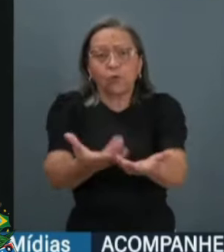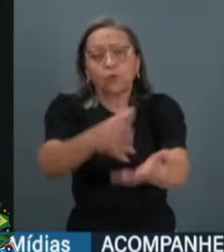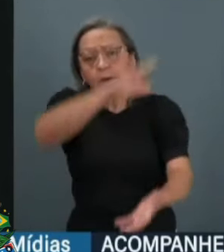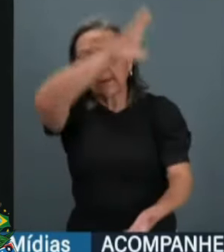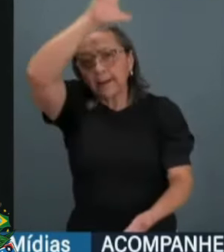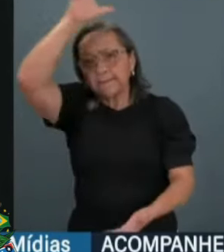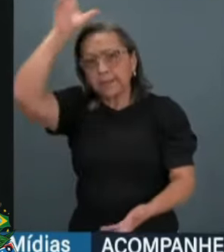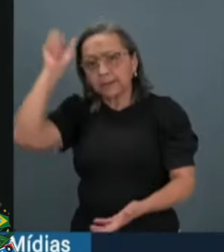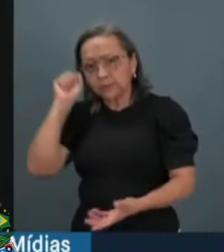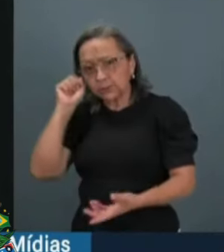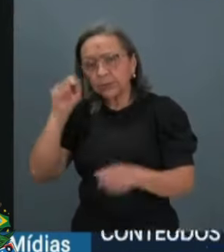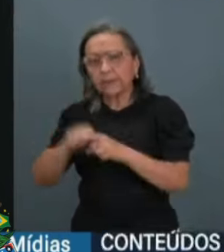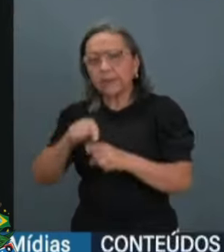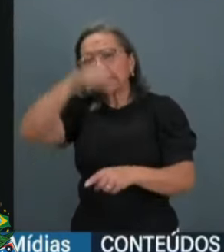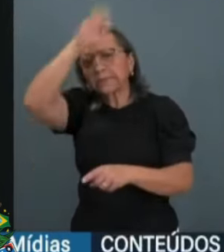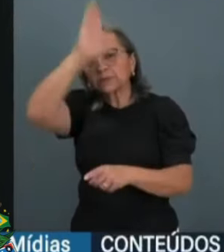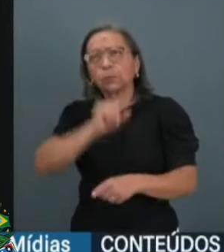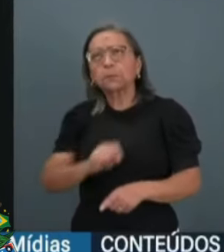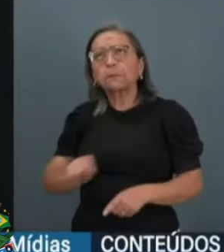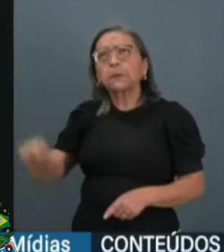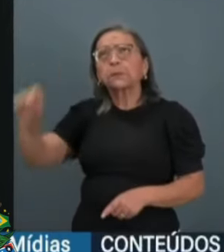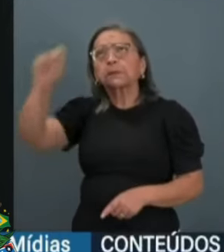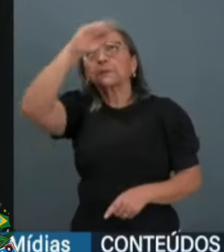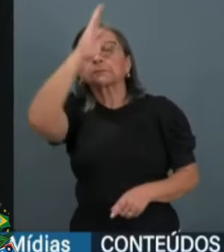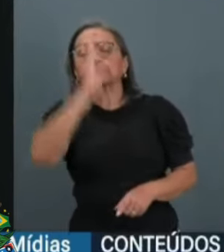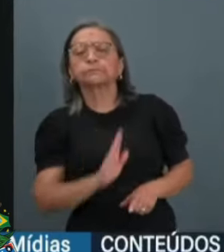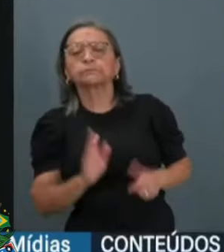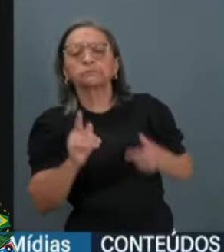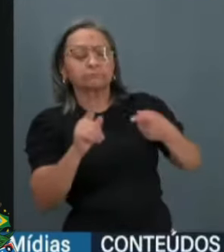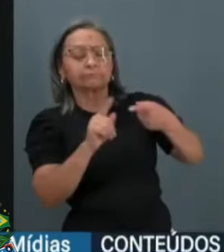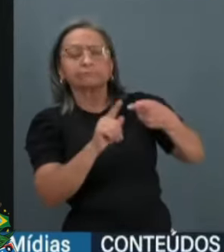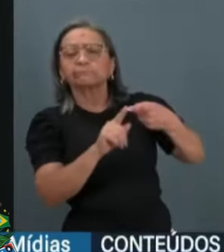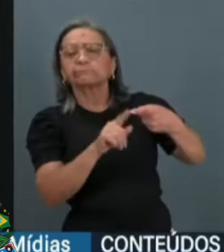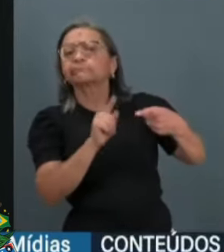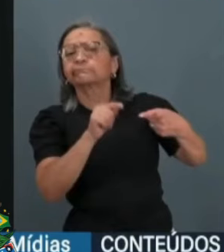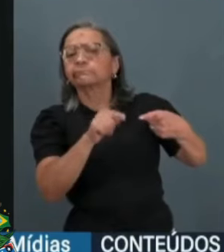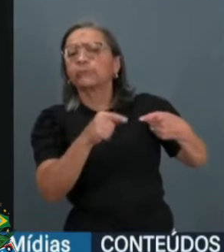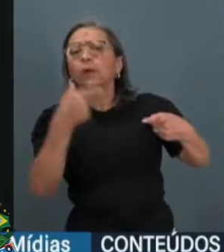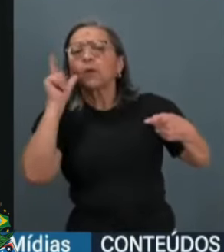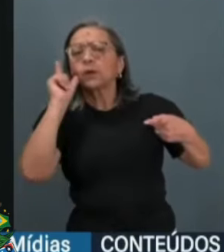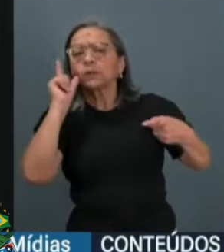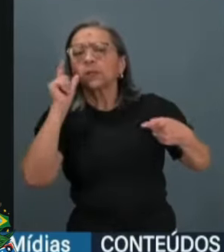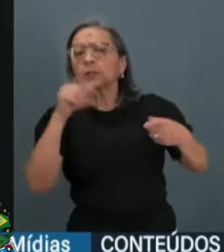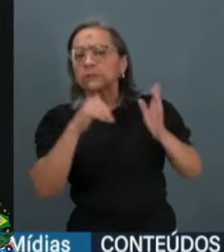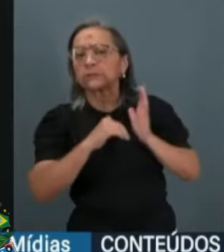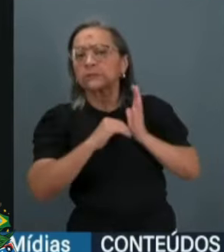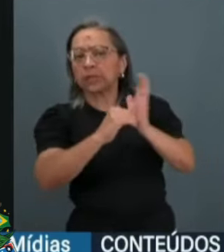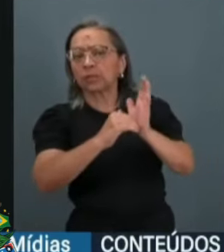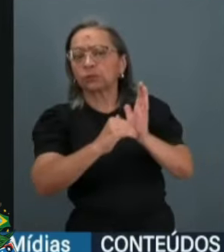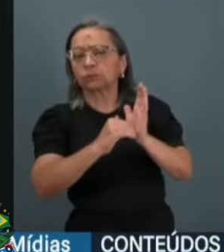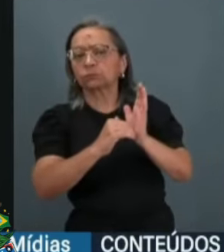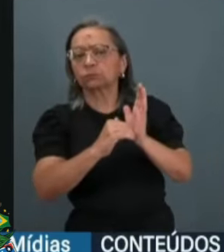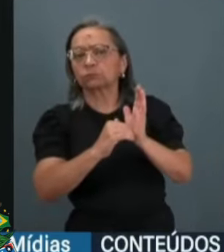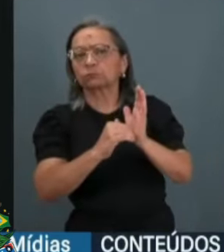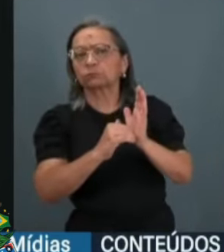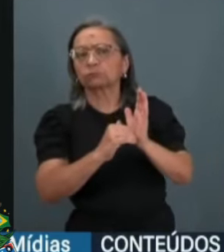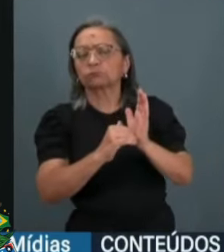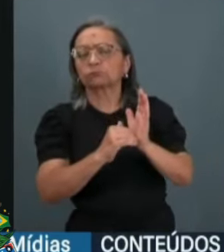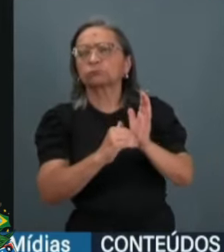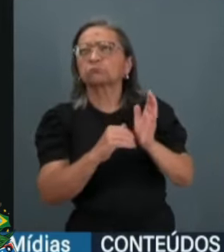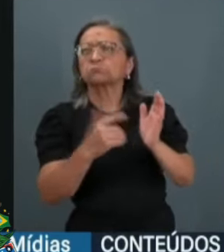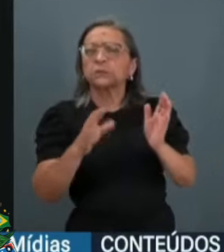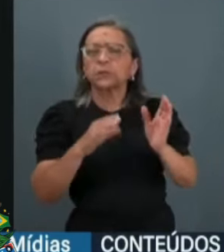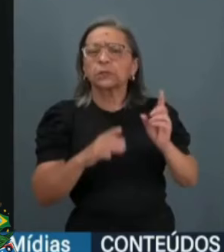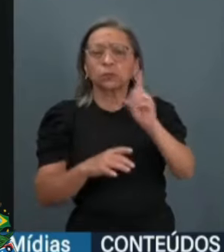Primeiro, dizer que o Senado Federal recebeu ontem um conjunto de deputados, são mais de